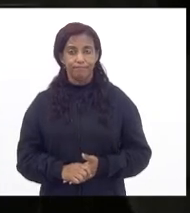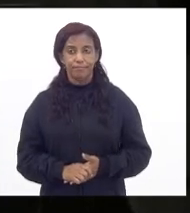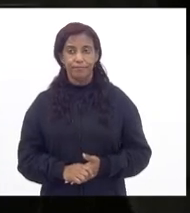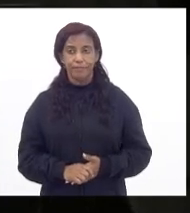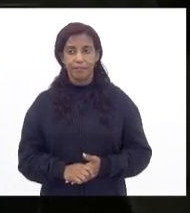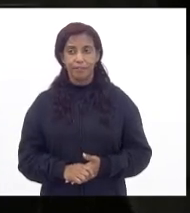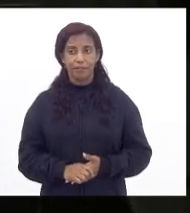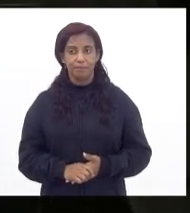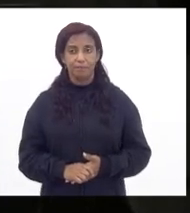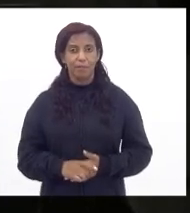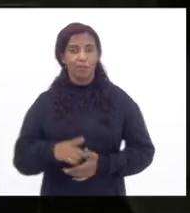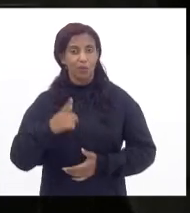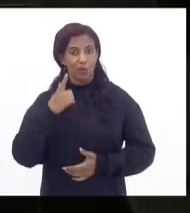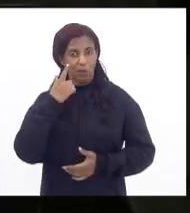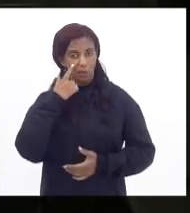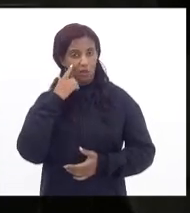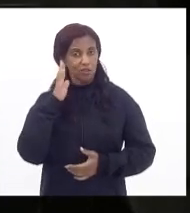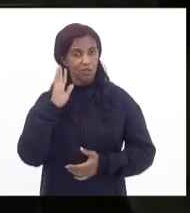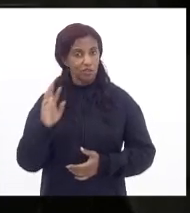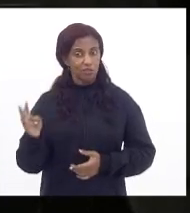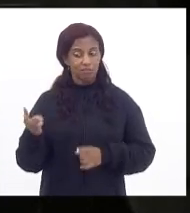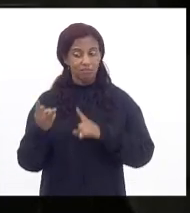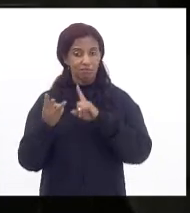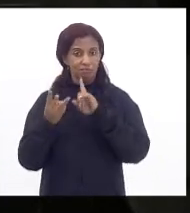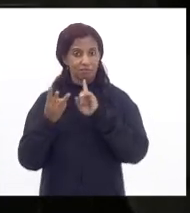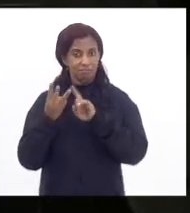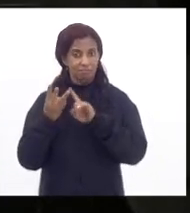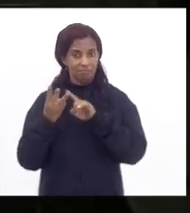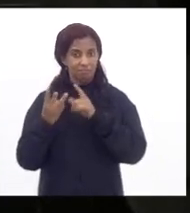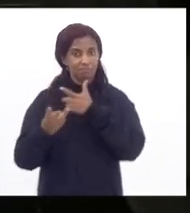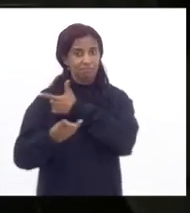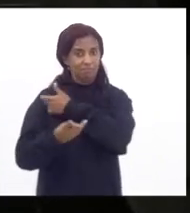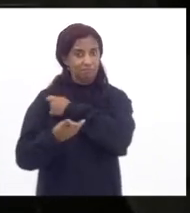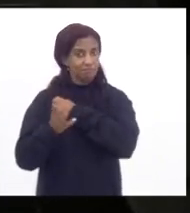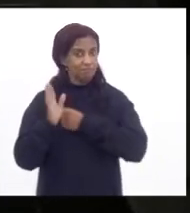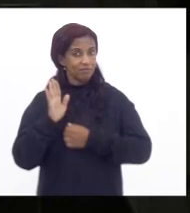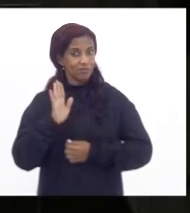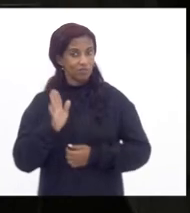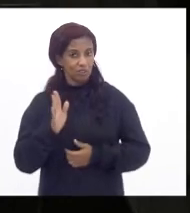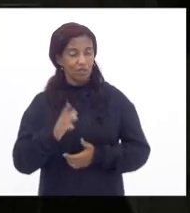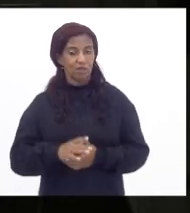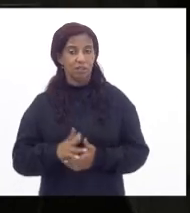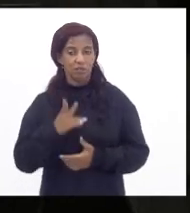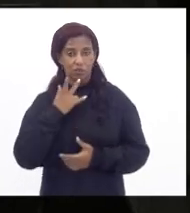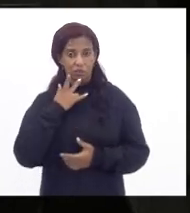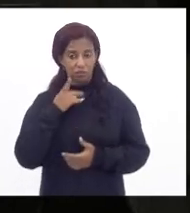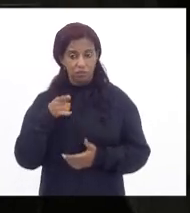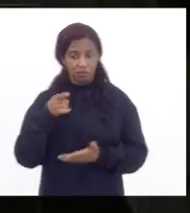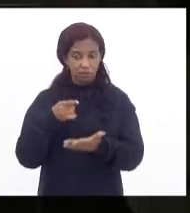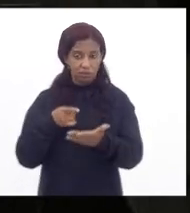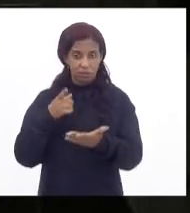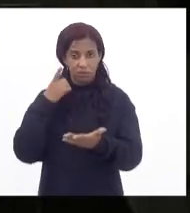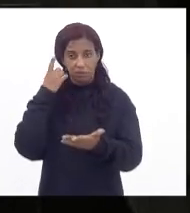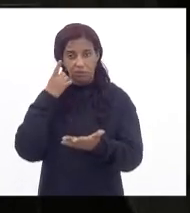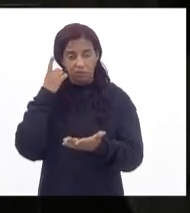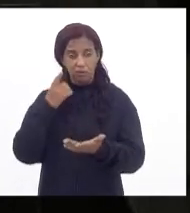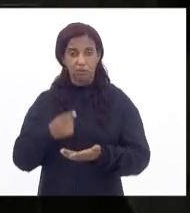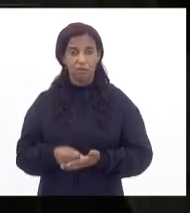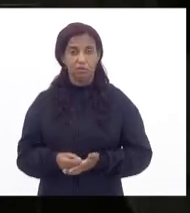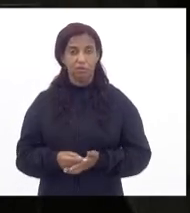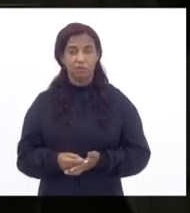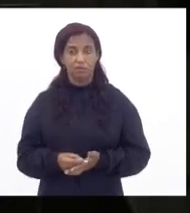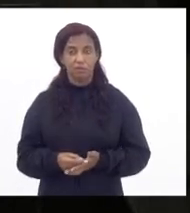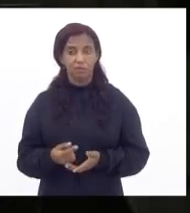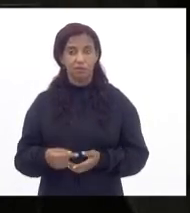que eu já tomei a terceira dose e estou falando para a senhora deputada Lucinha porque a